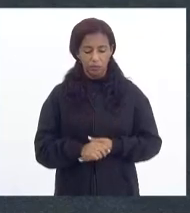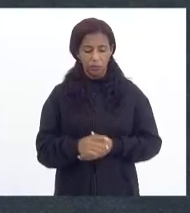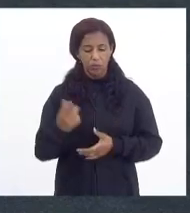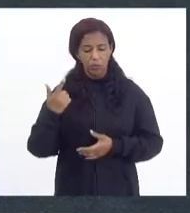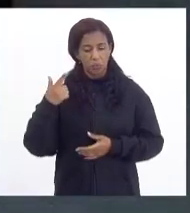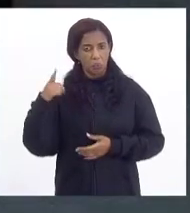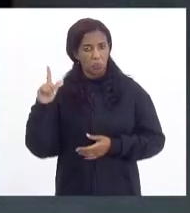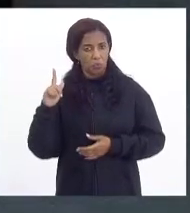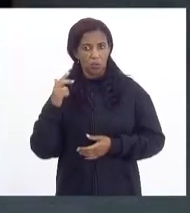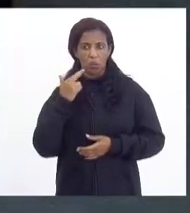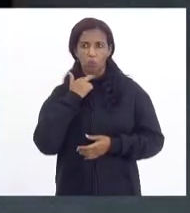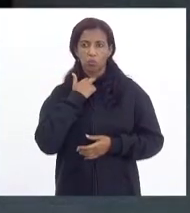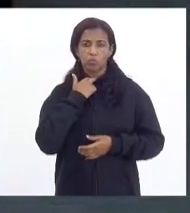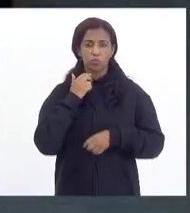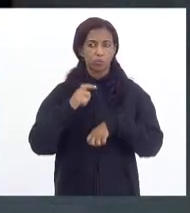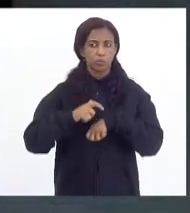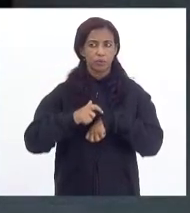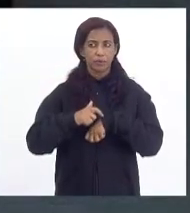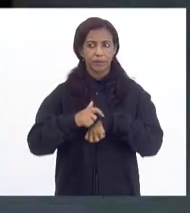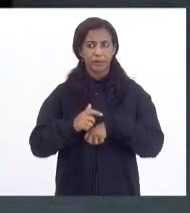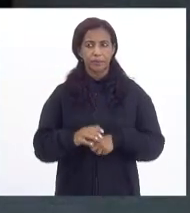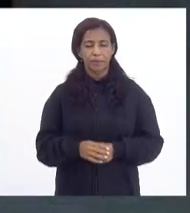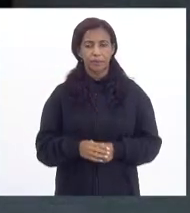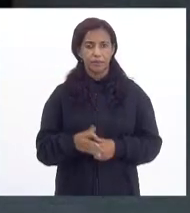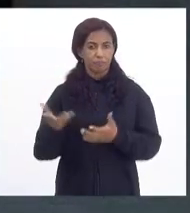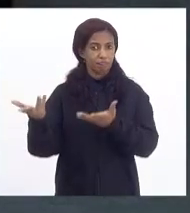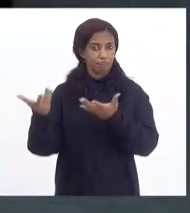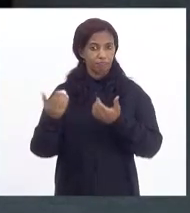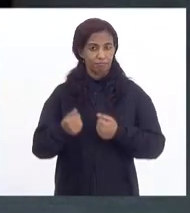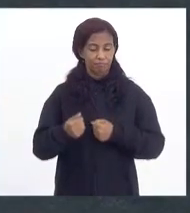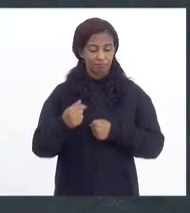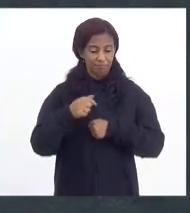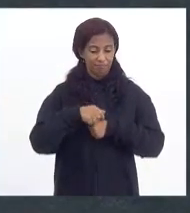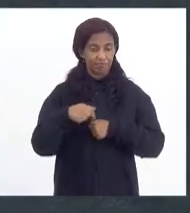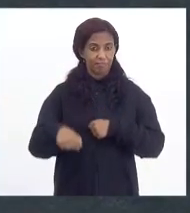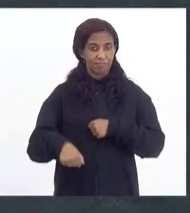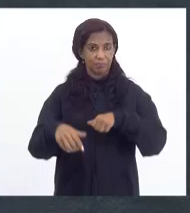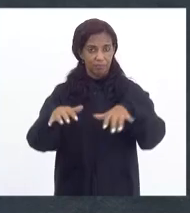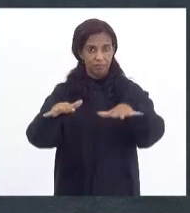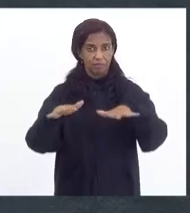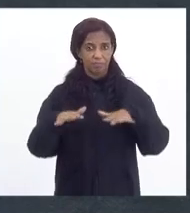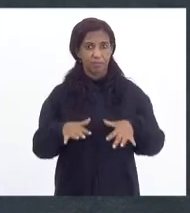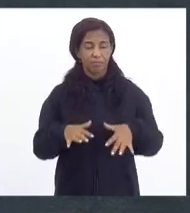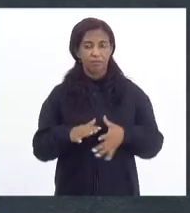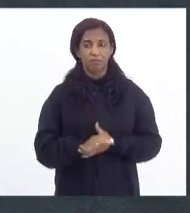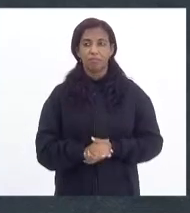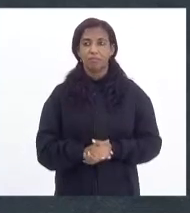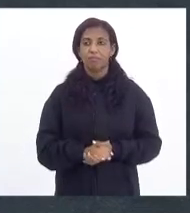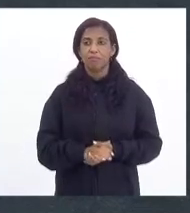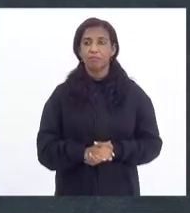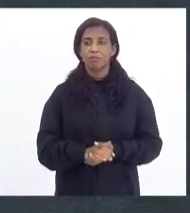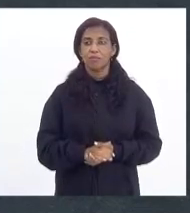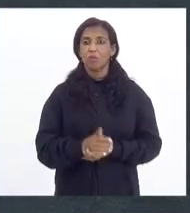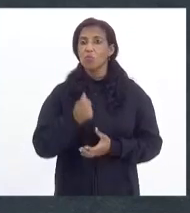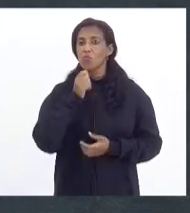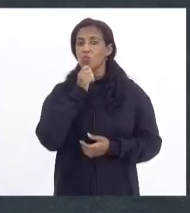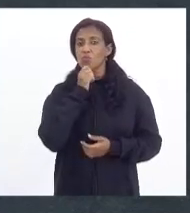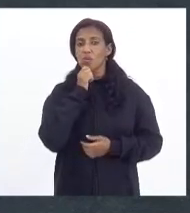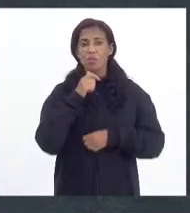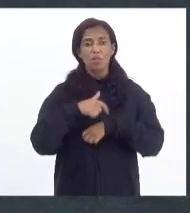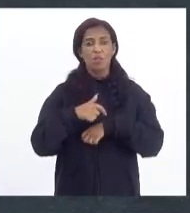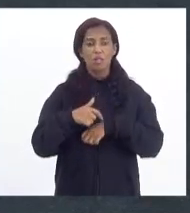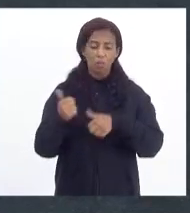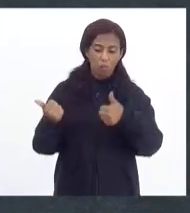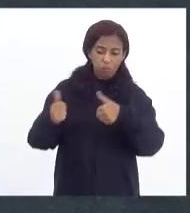Outras não dá tempo. A gente recebe aqui em plenário. A gente não tem tempo de analisar.